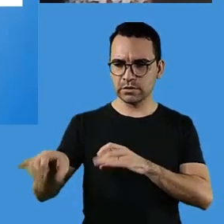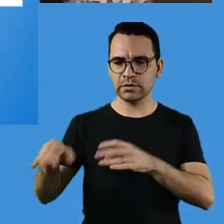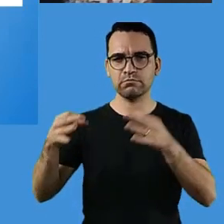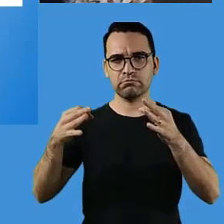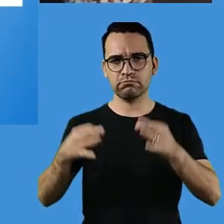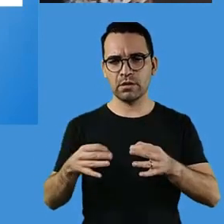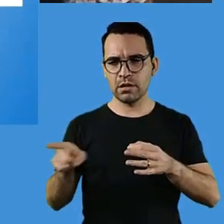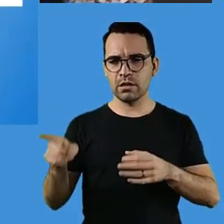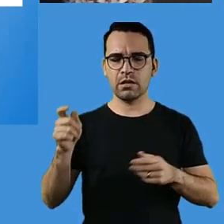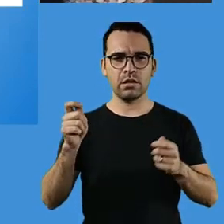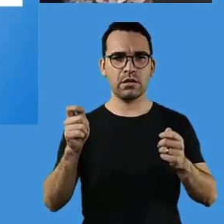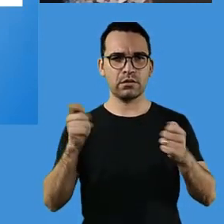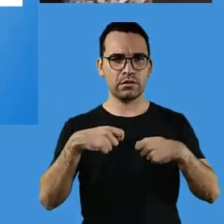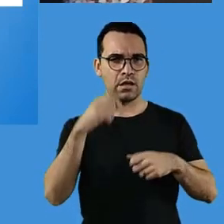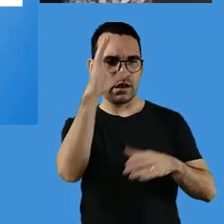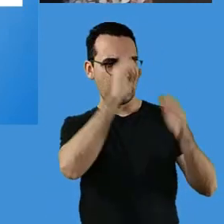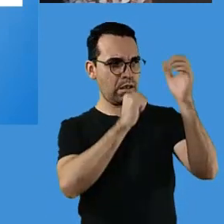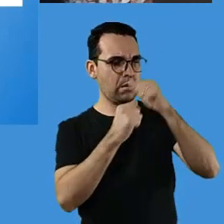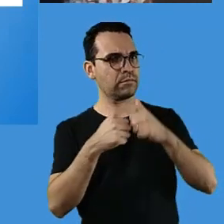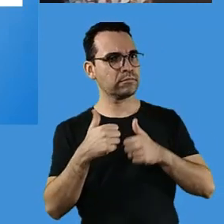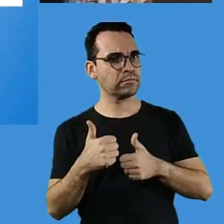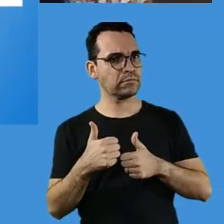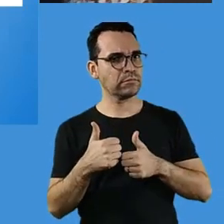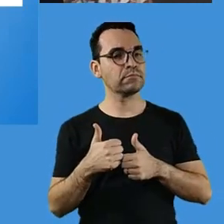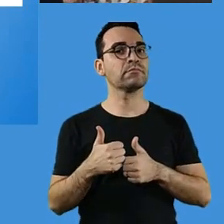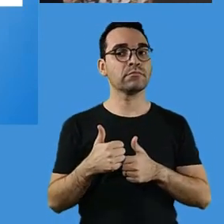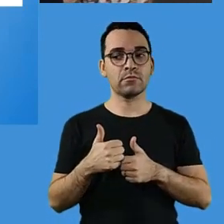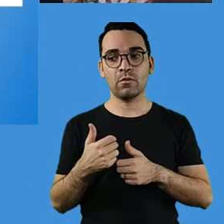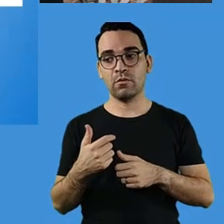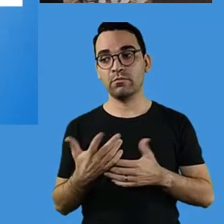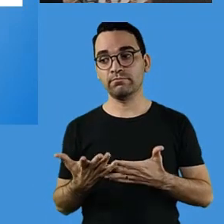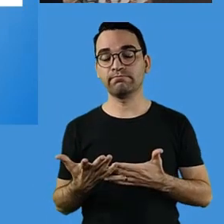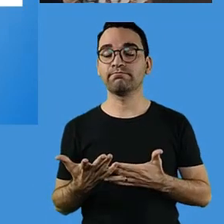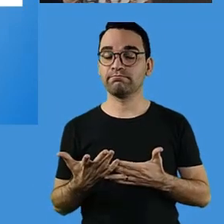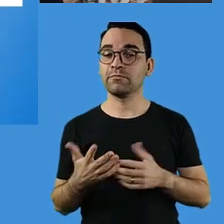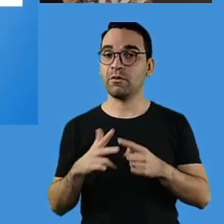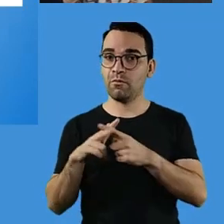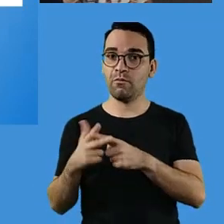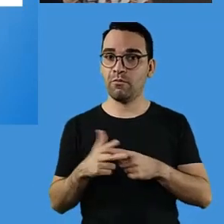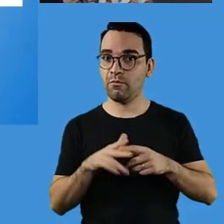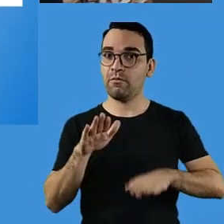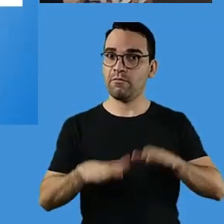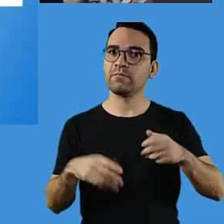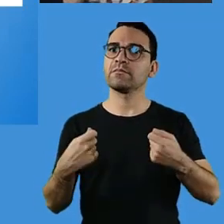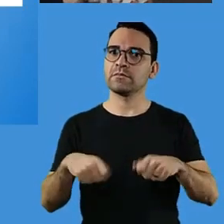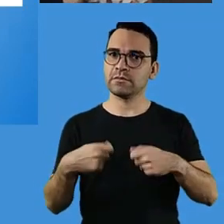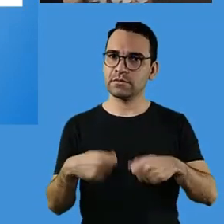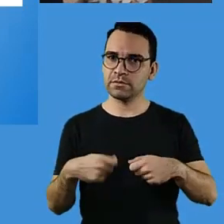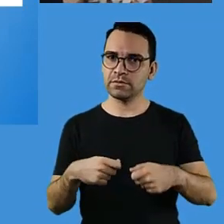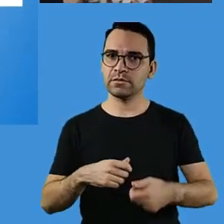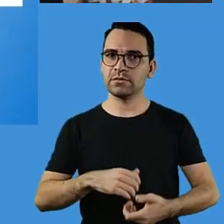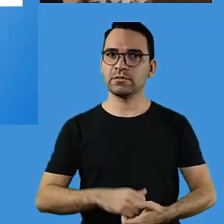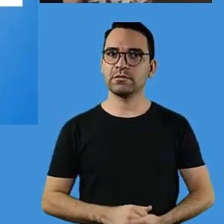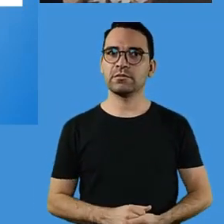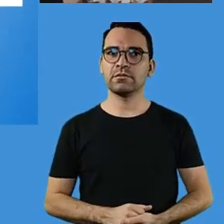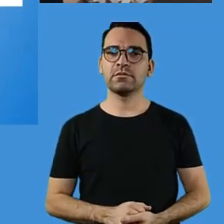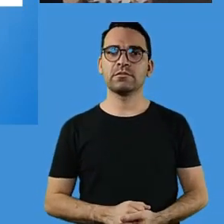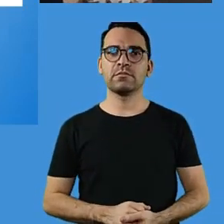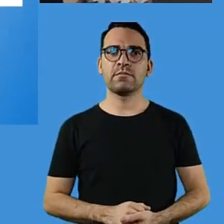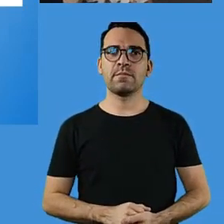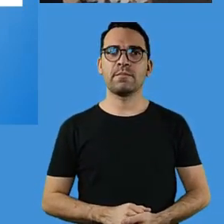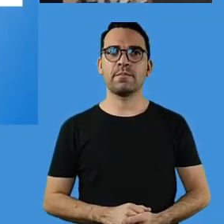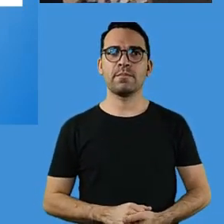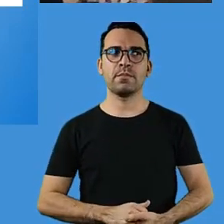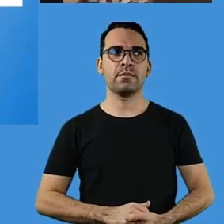ideal para os meus alunos, se eu preciso retomar ou não alguma situação didática, alguma situação de